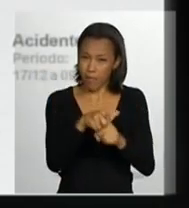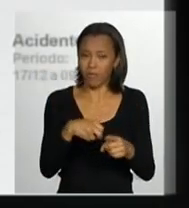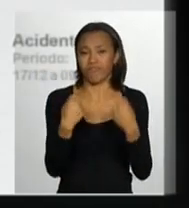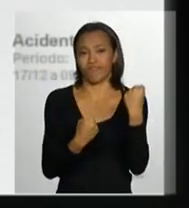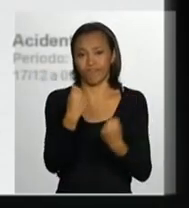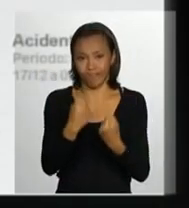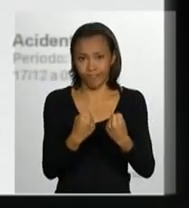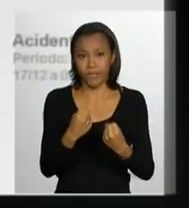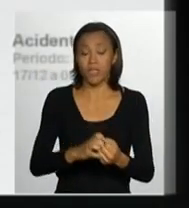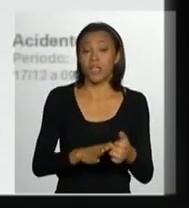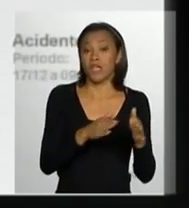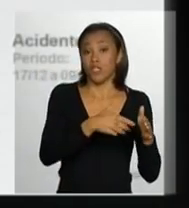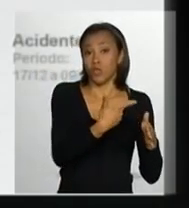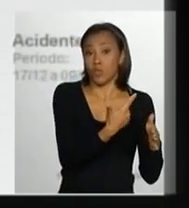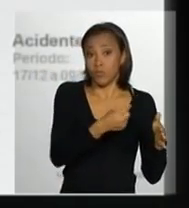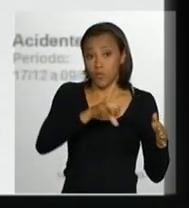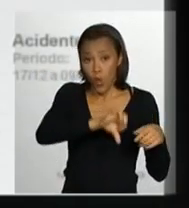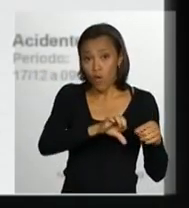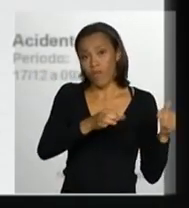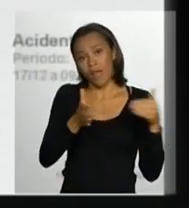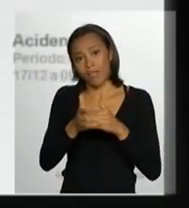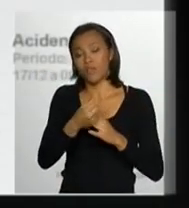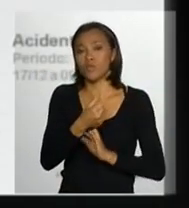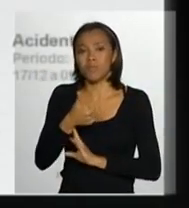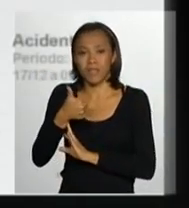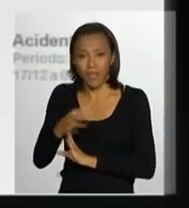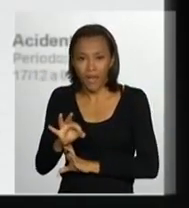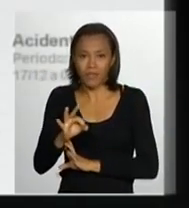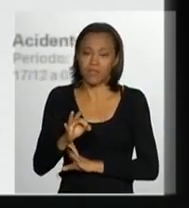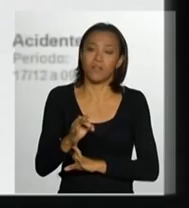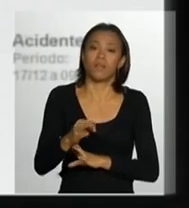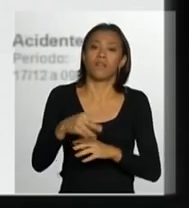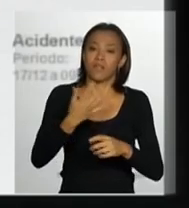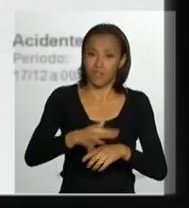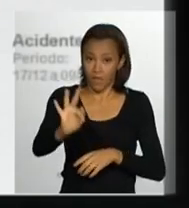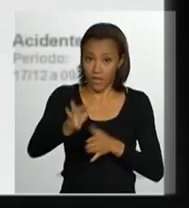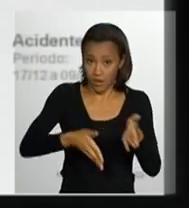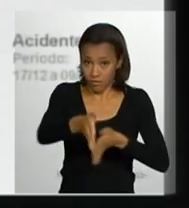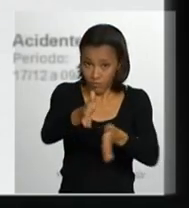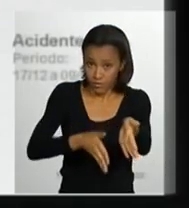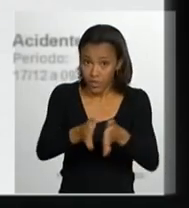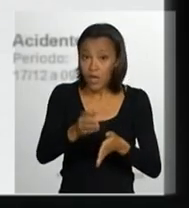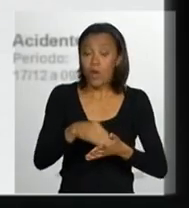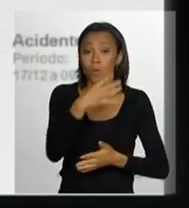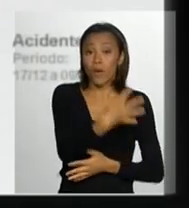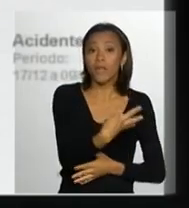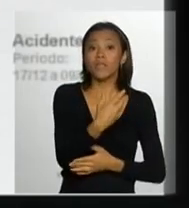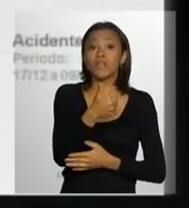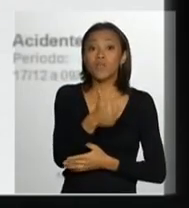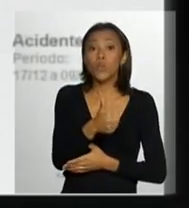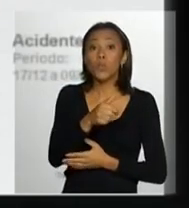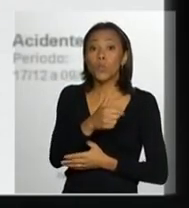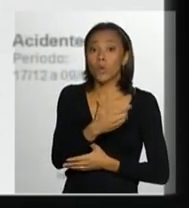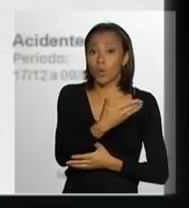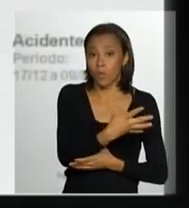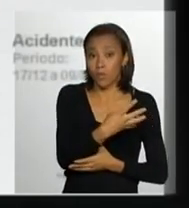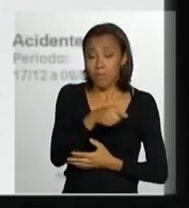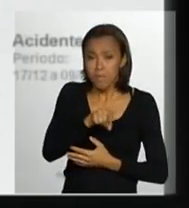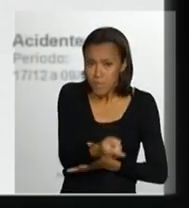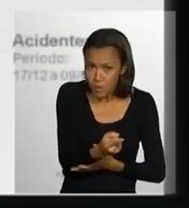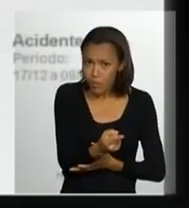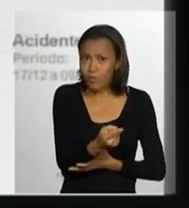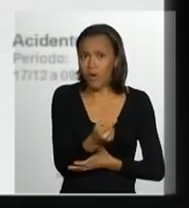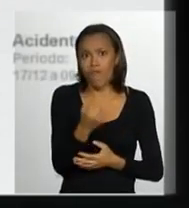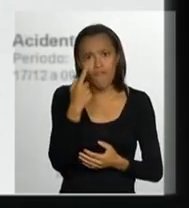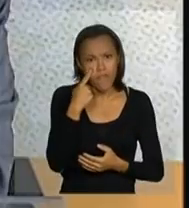Entre 2009 e 2010, nas estradas federais, 41.400 acidentes. Ou seja, vejam